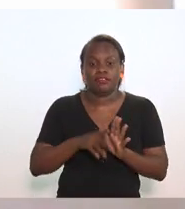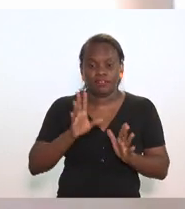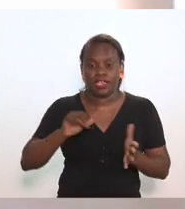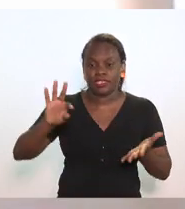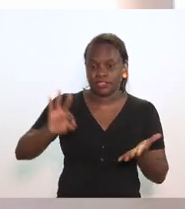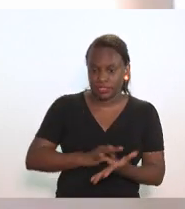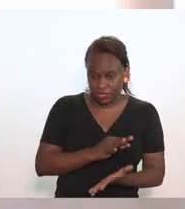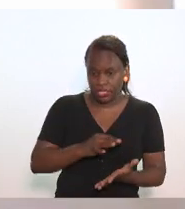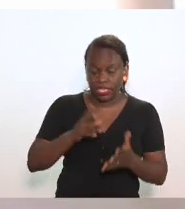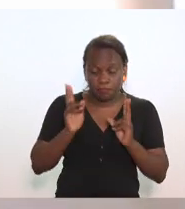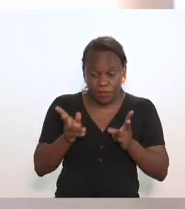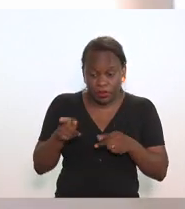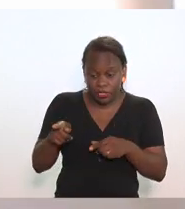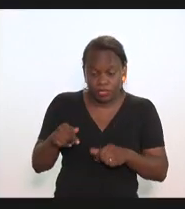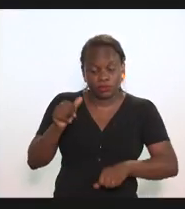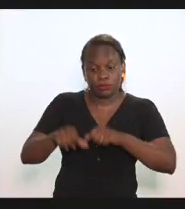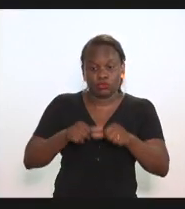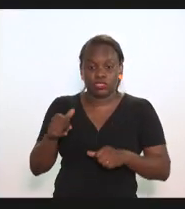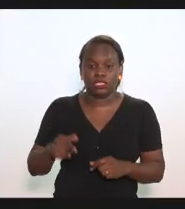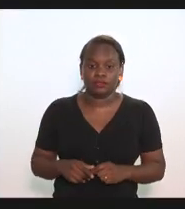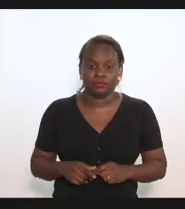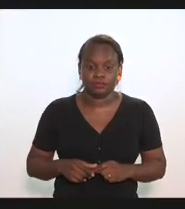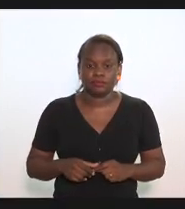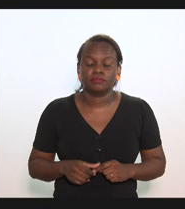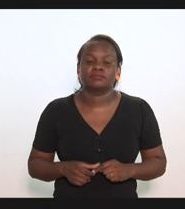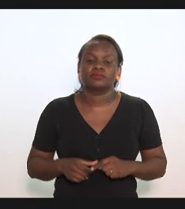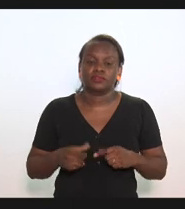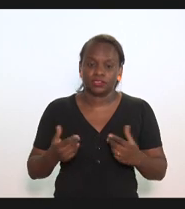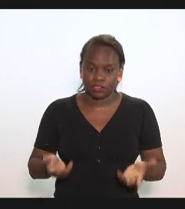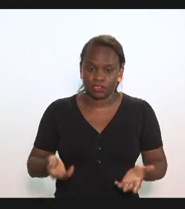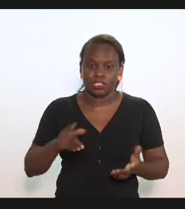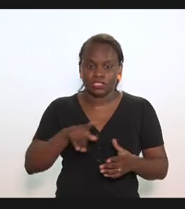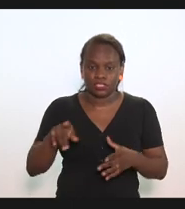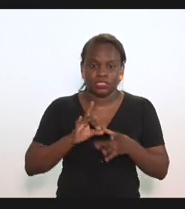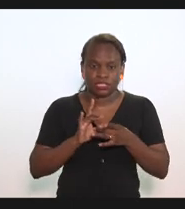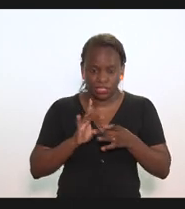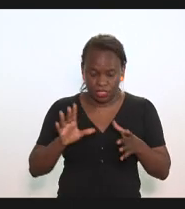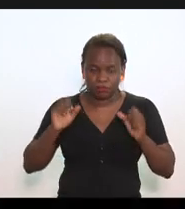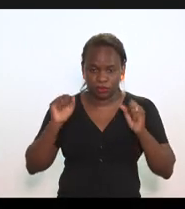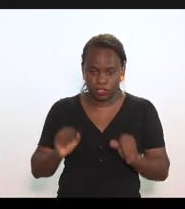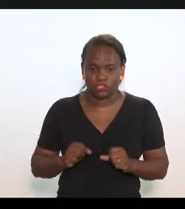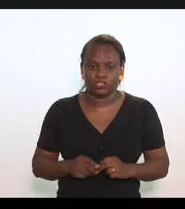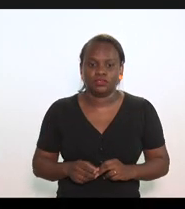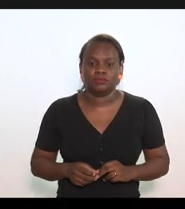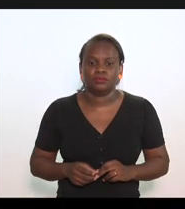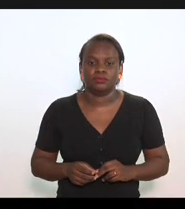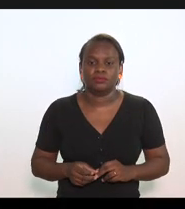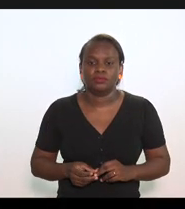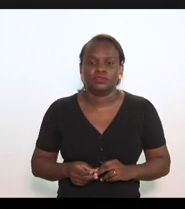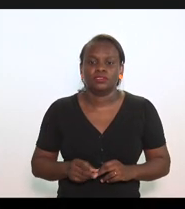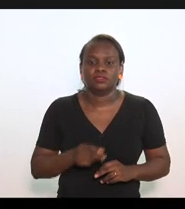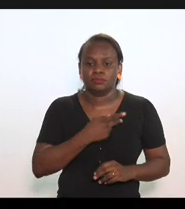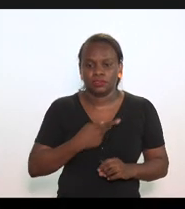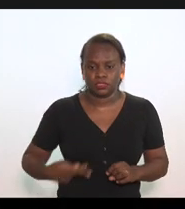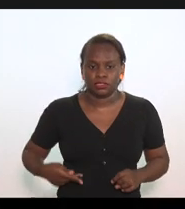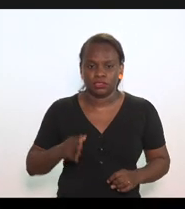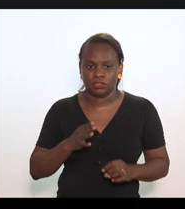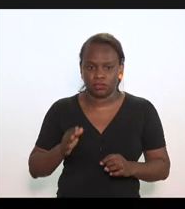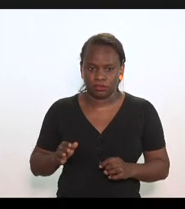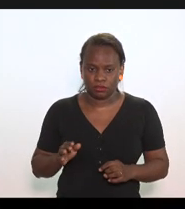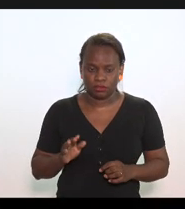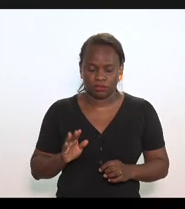sancionada do jeito que ela foi votada a gente está à disposição deputado presidente pela ordem